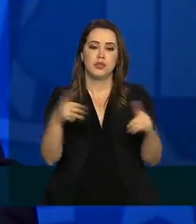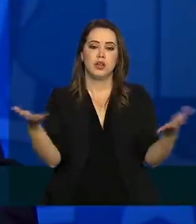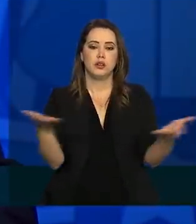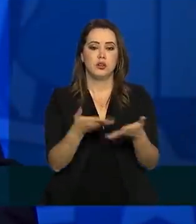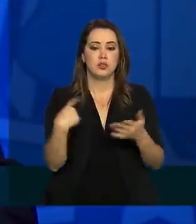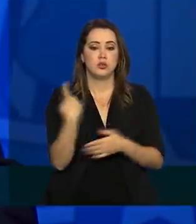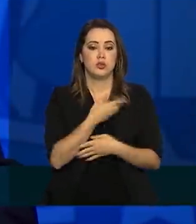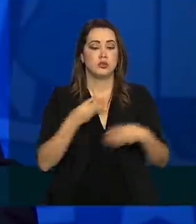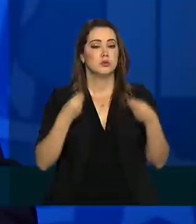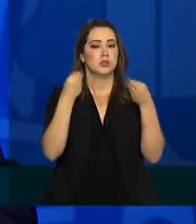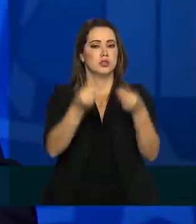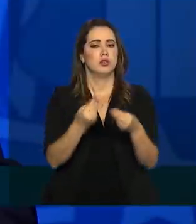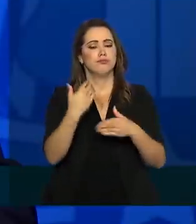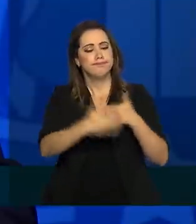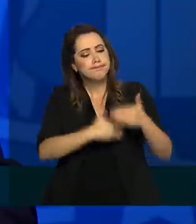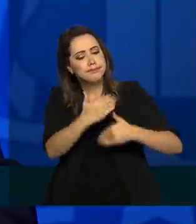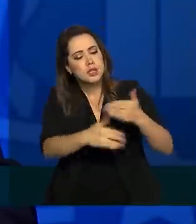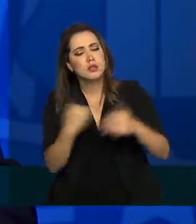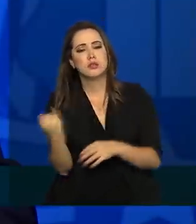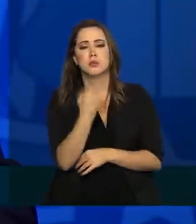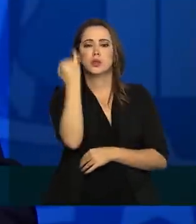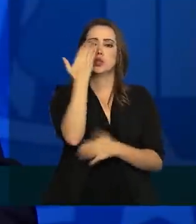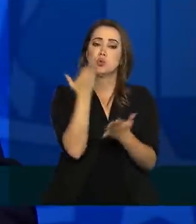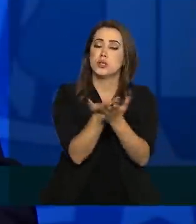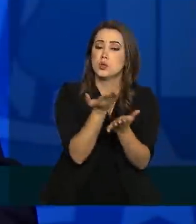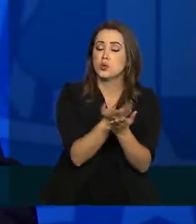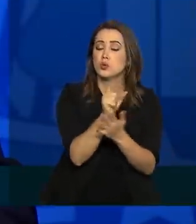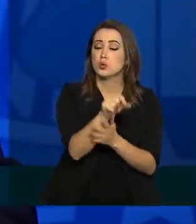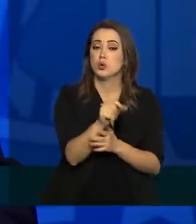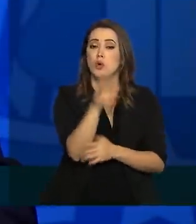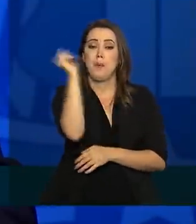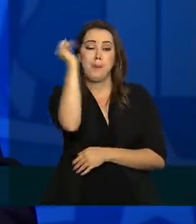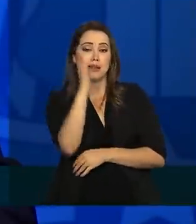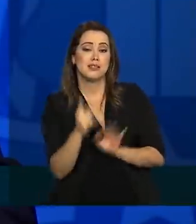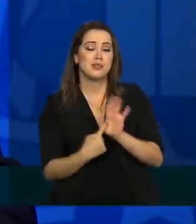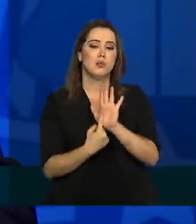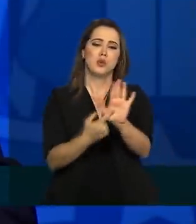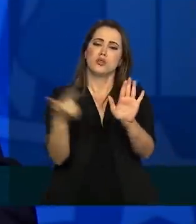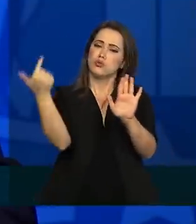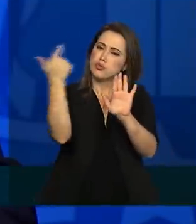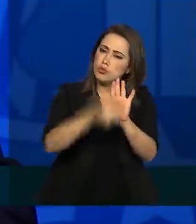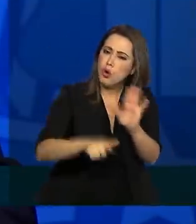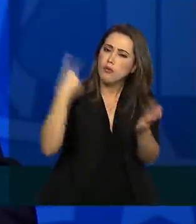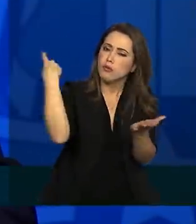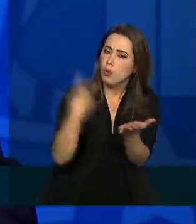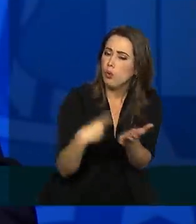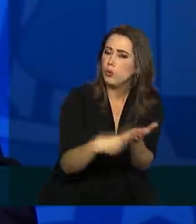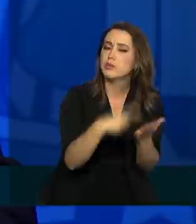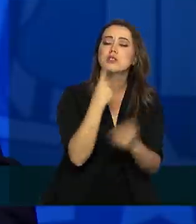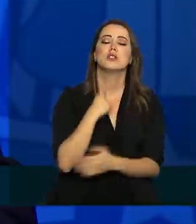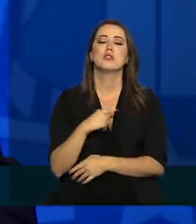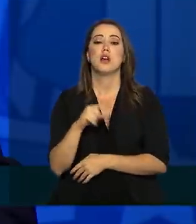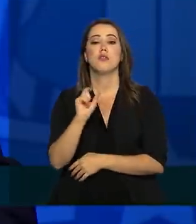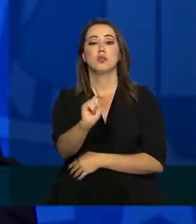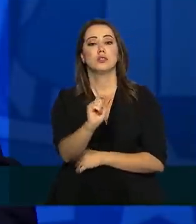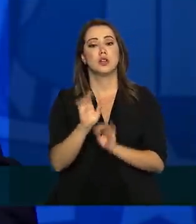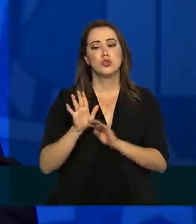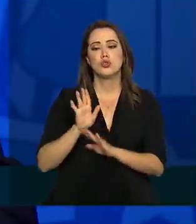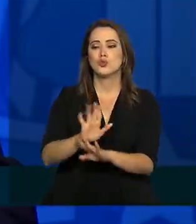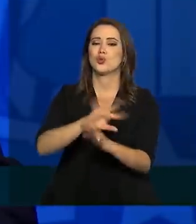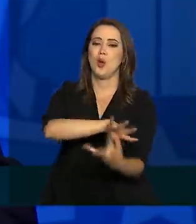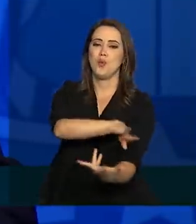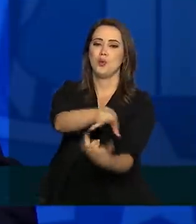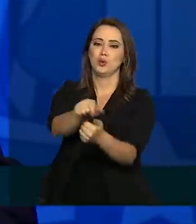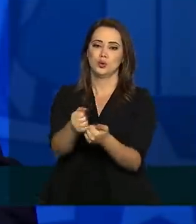estamos dando mais um passo importante com esse estudo. O Brasil mostra mais uma vez o seu compromisso e o desejo de contribuir com o mundo